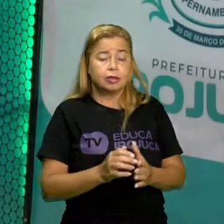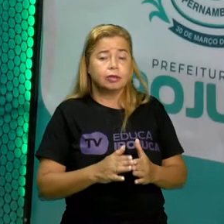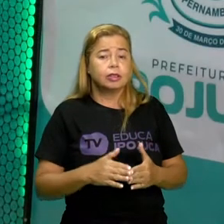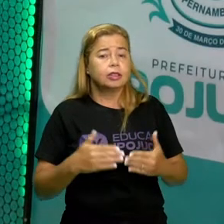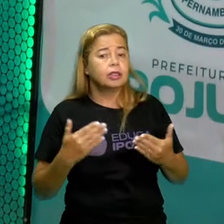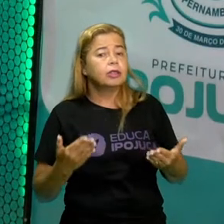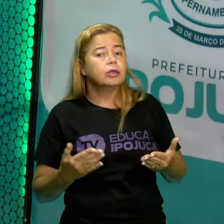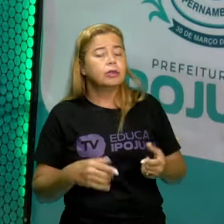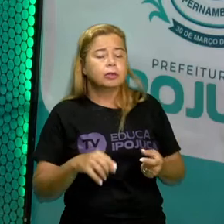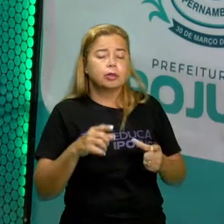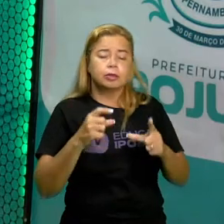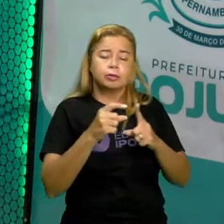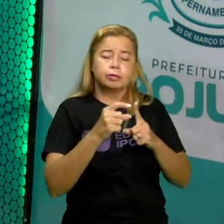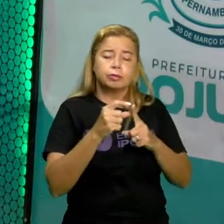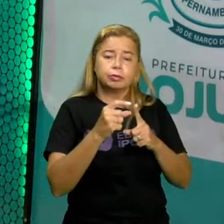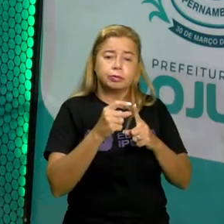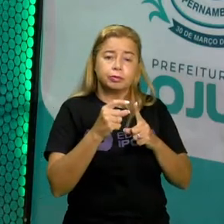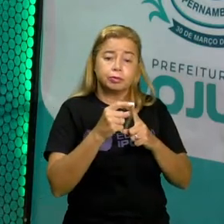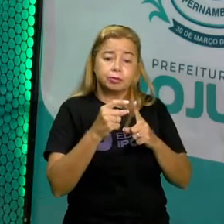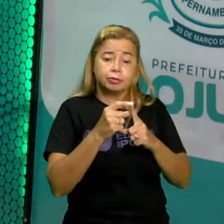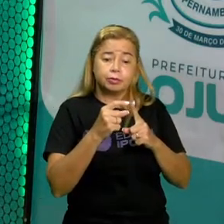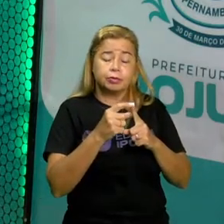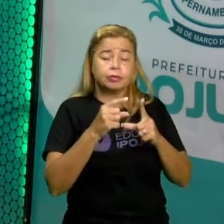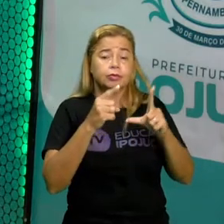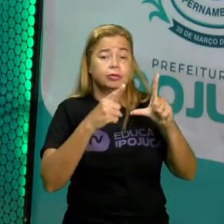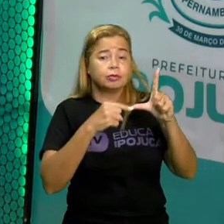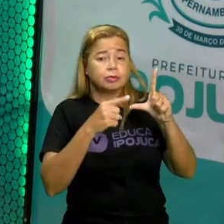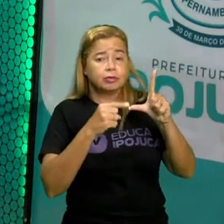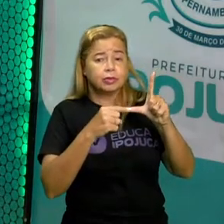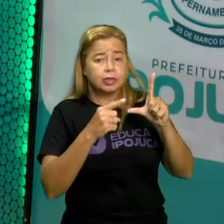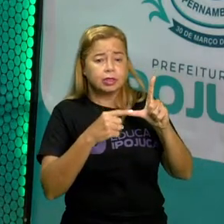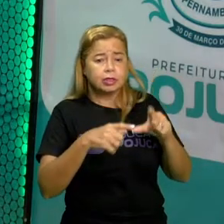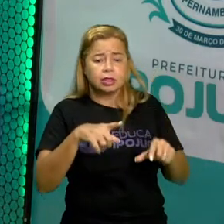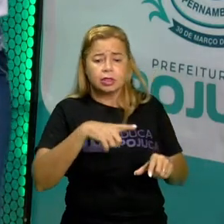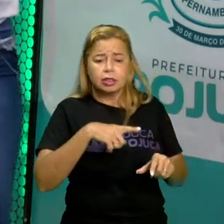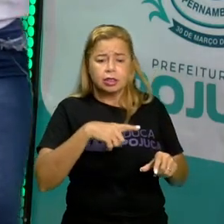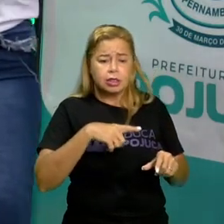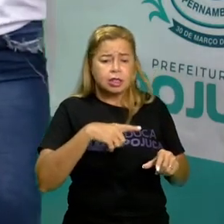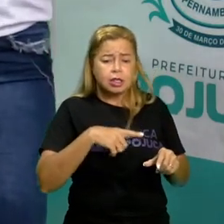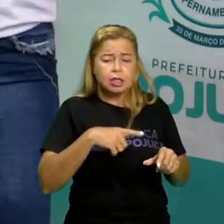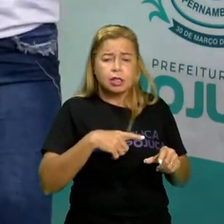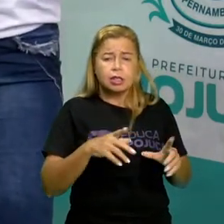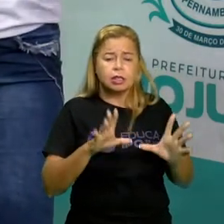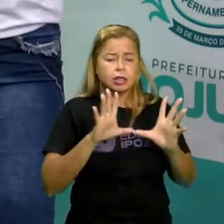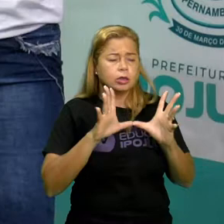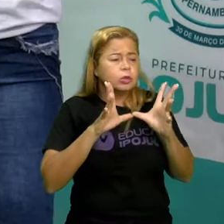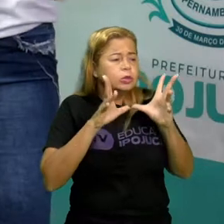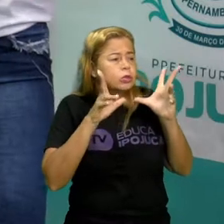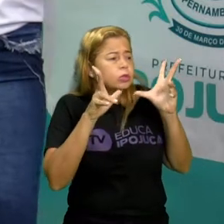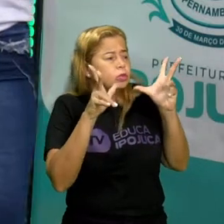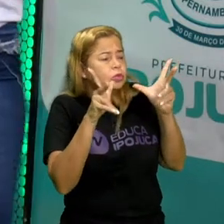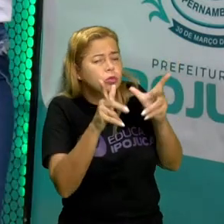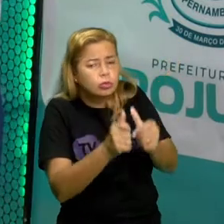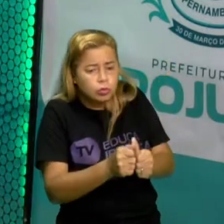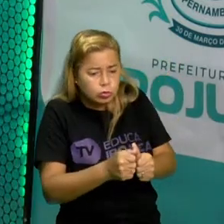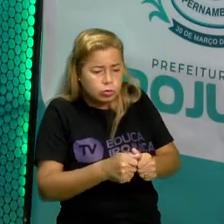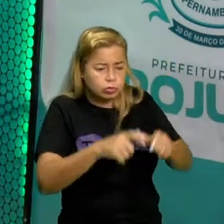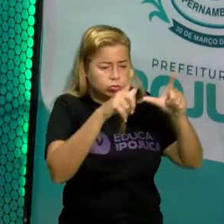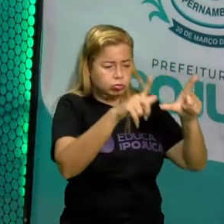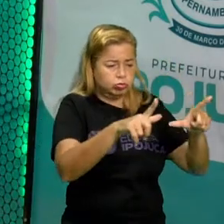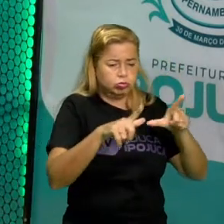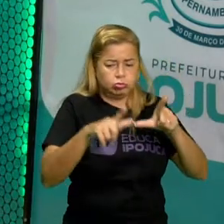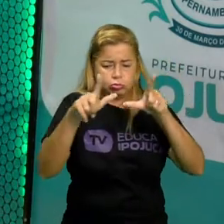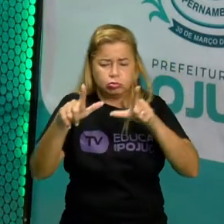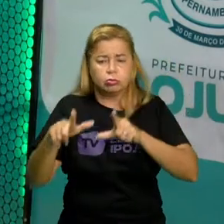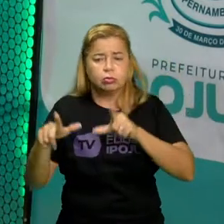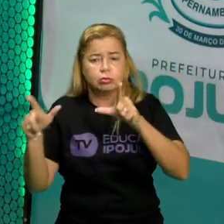e as letras elas estão por toda a parte não só nos livros não só nas revistas não só nos